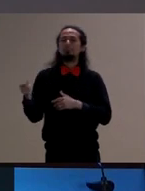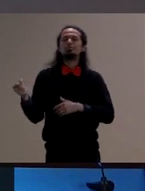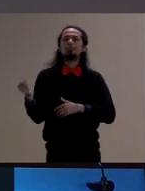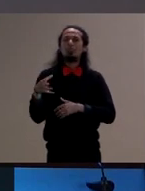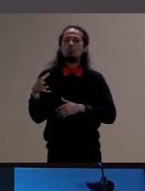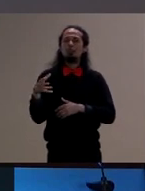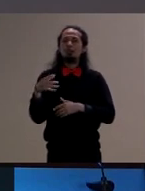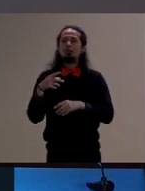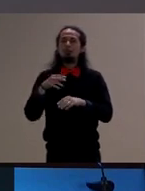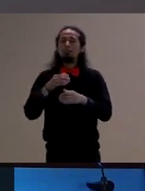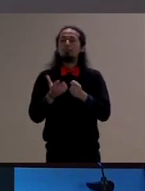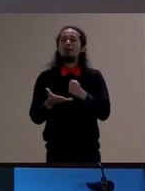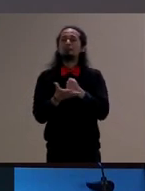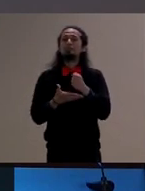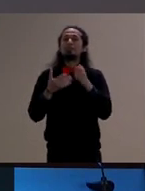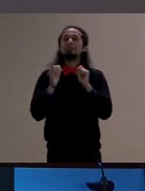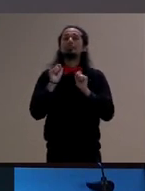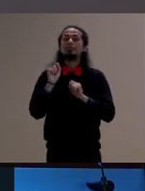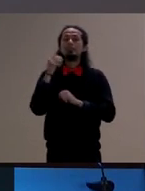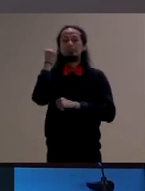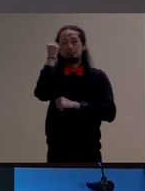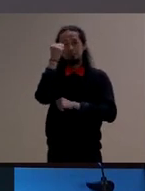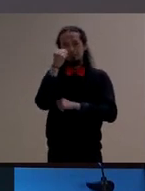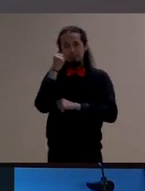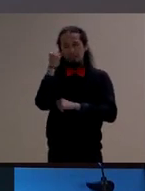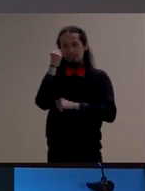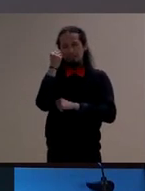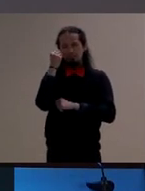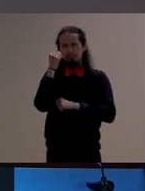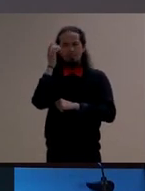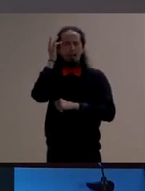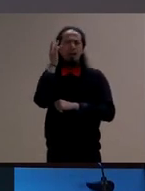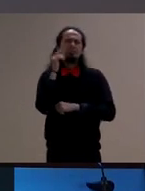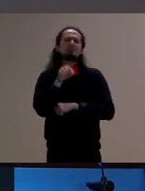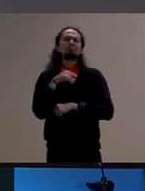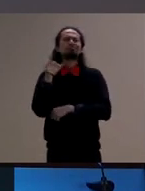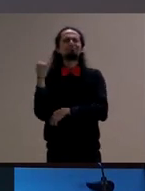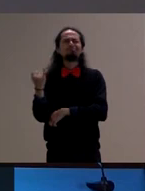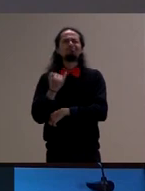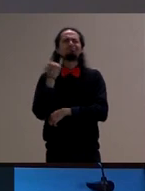acho que isso é bem importante assim para pensar como que